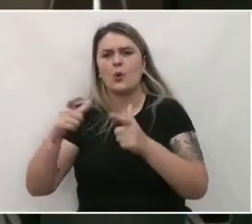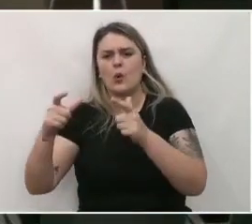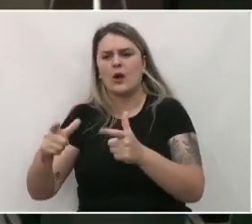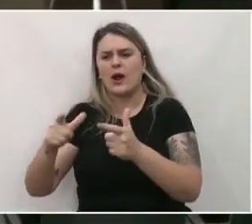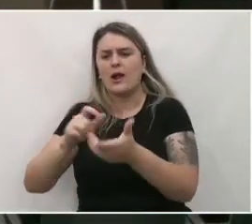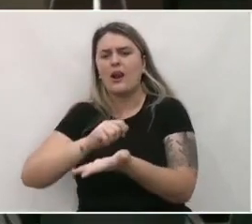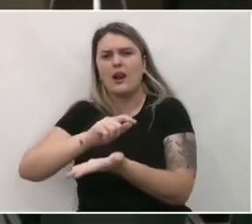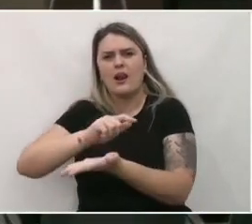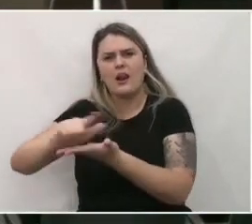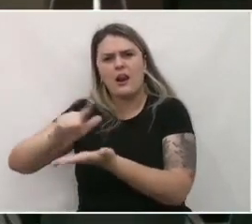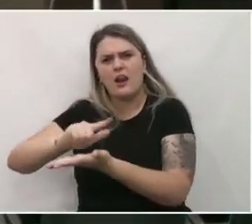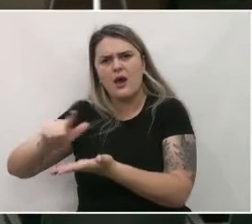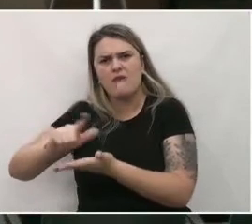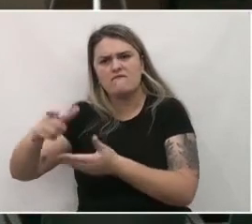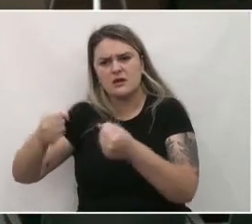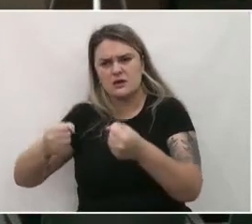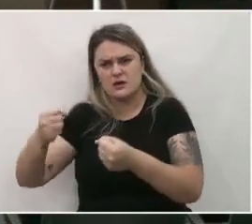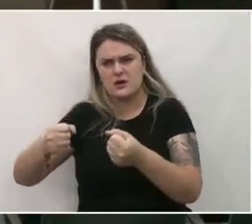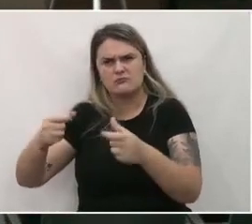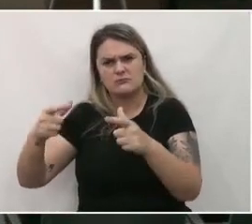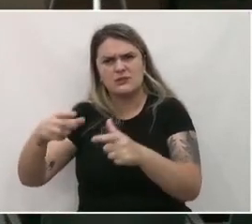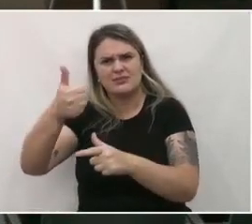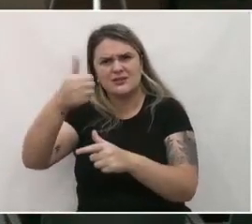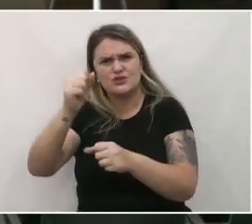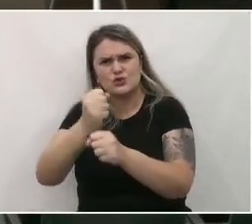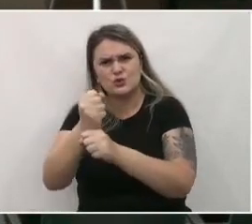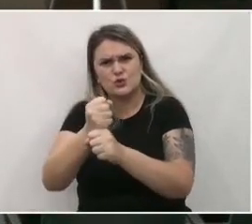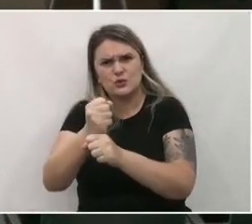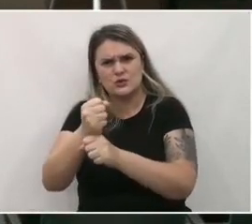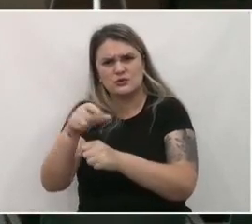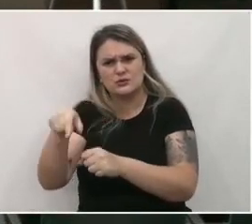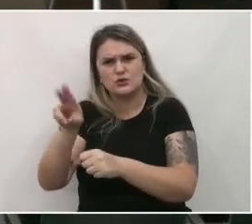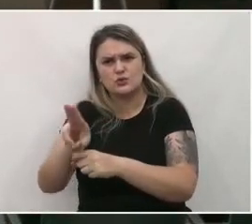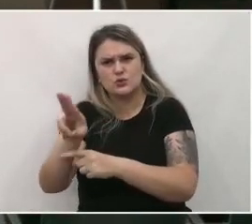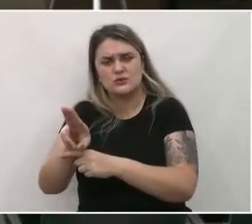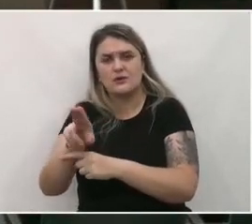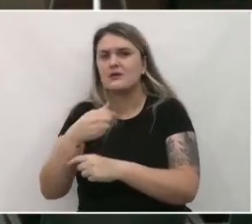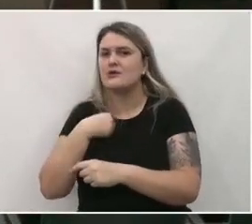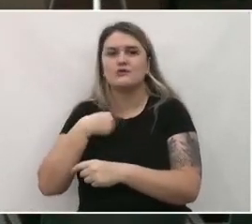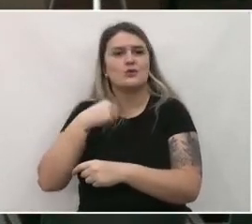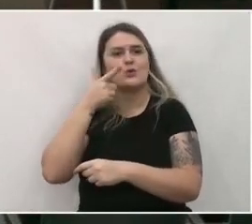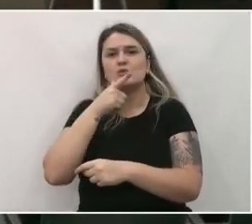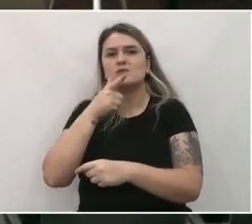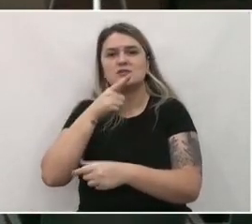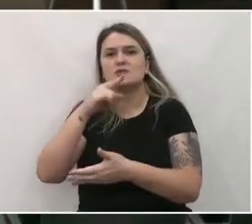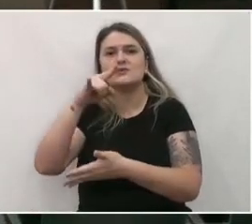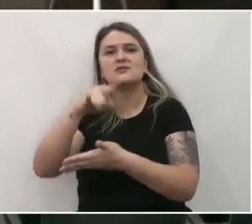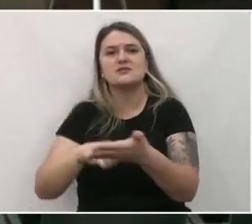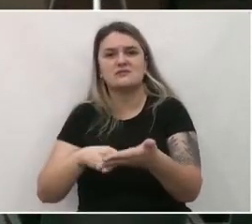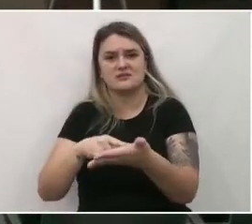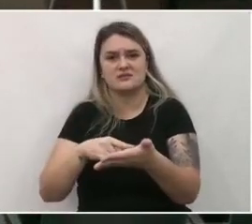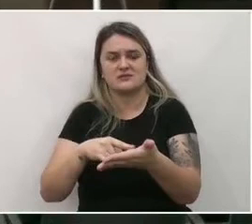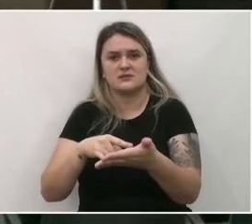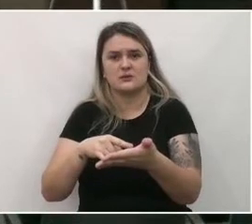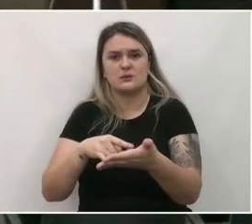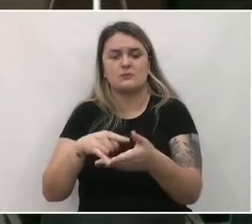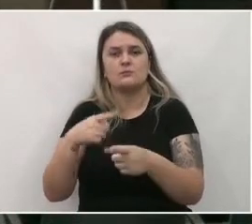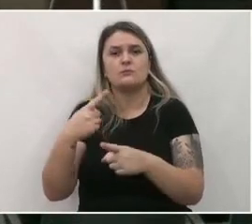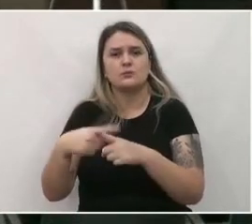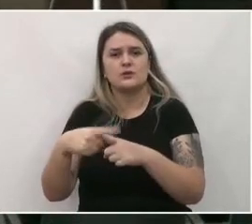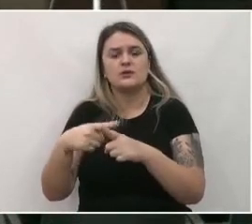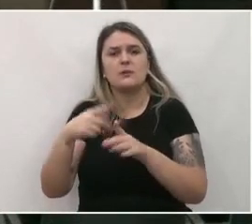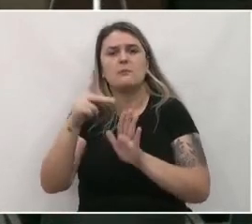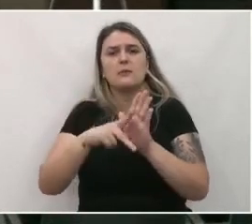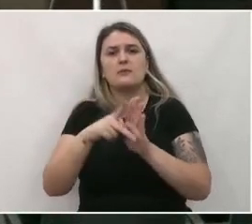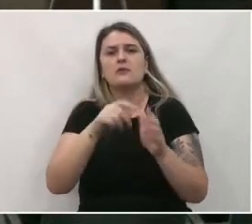Hoje, eu não consigo a certidão de uso e ocupação de solo devido ao plano diretor passado. Aham. Tá? E